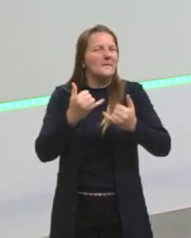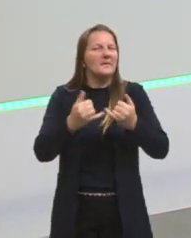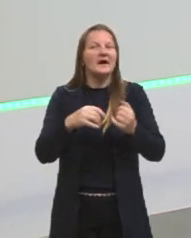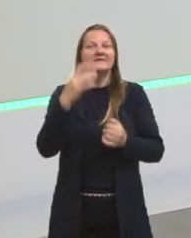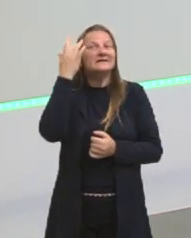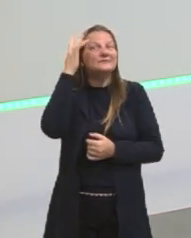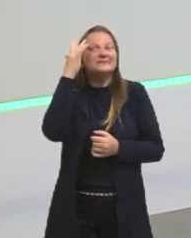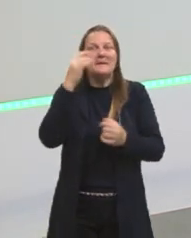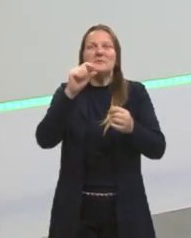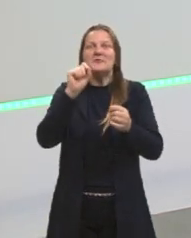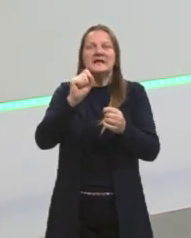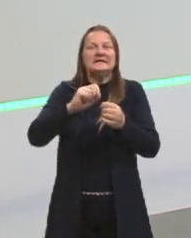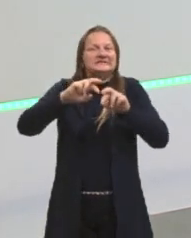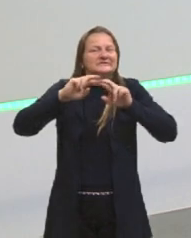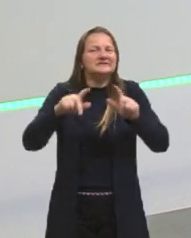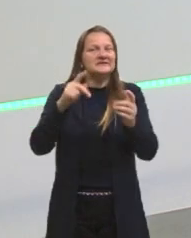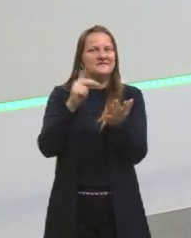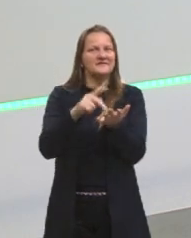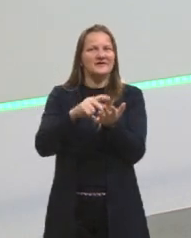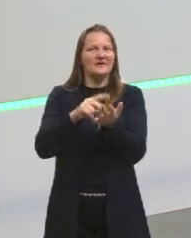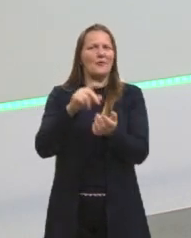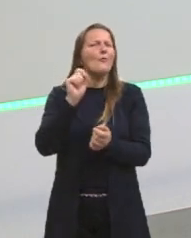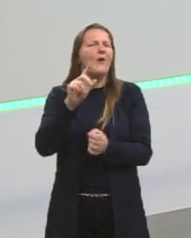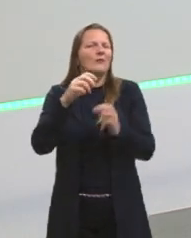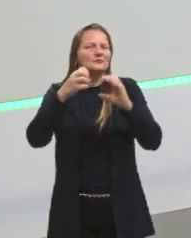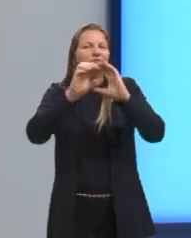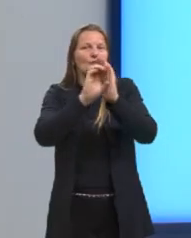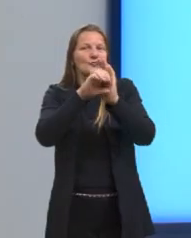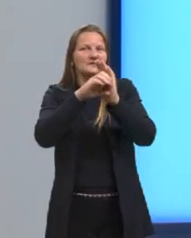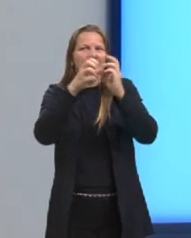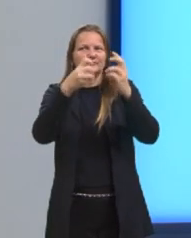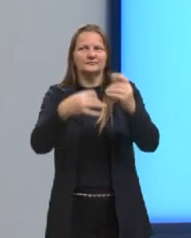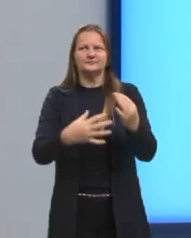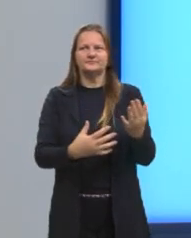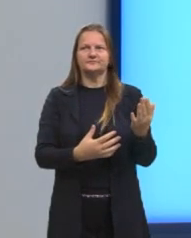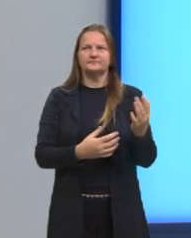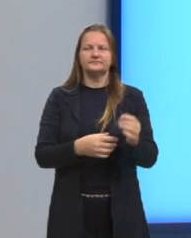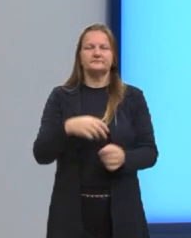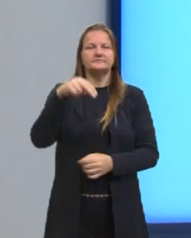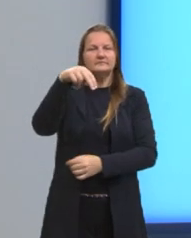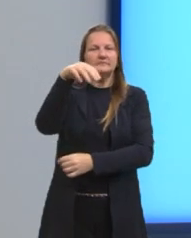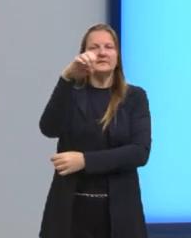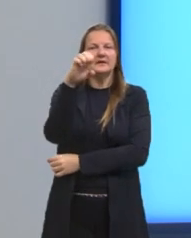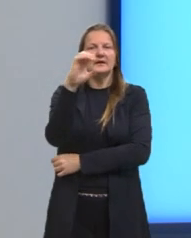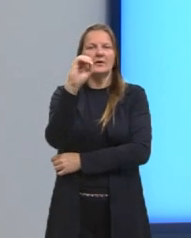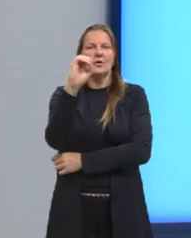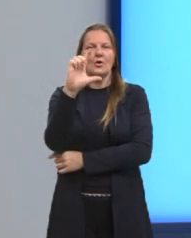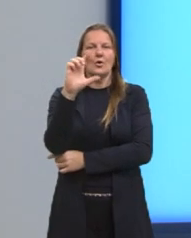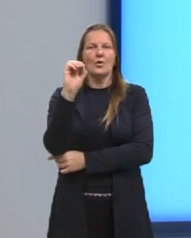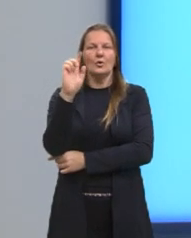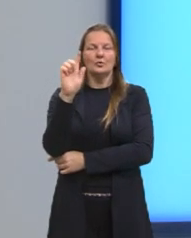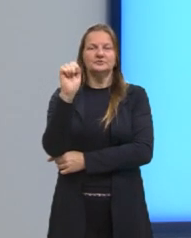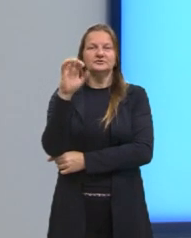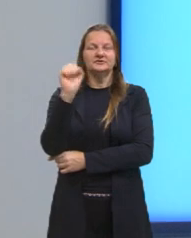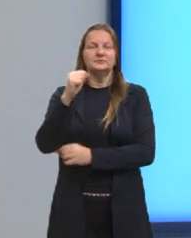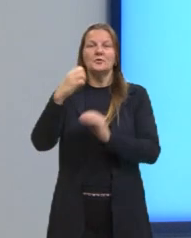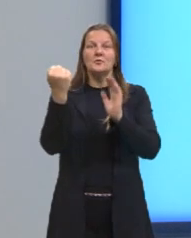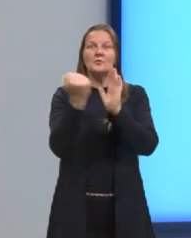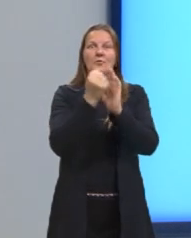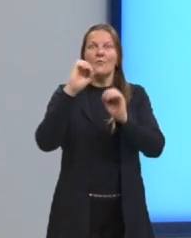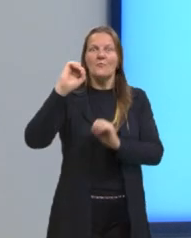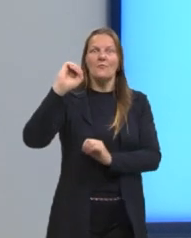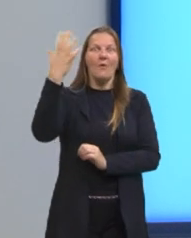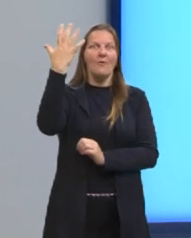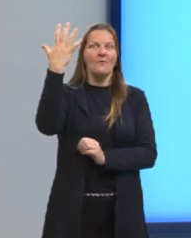sabem essa diferença. E qual é a diferença? A diferença é que o neologismo é aquele fenômeno, aquela